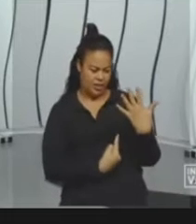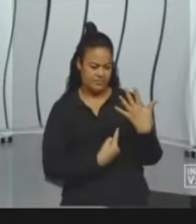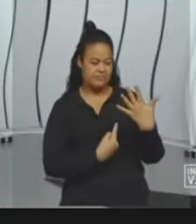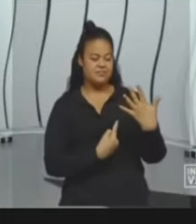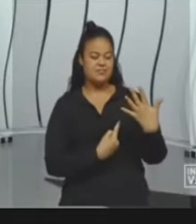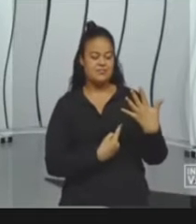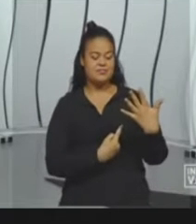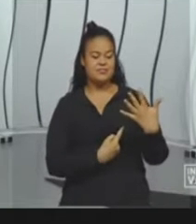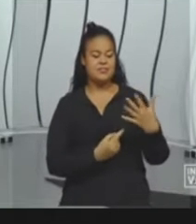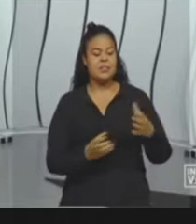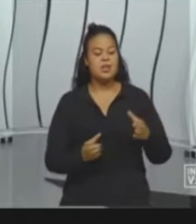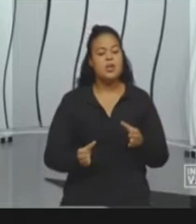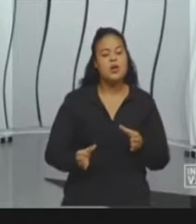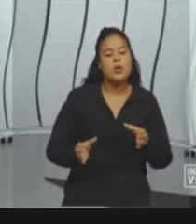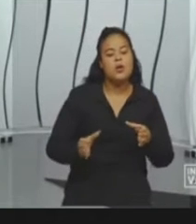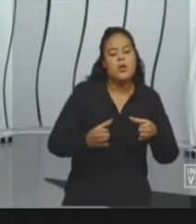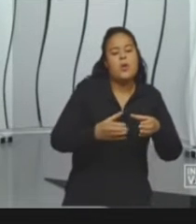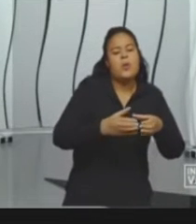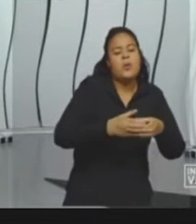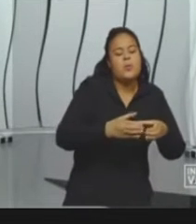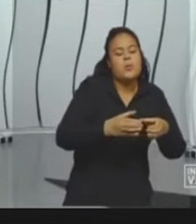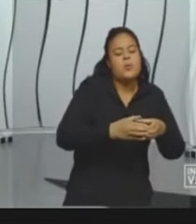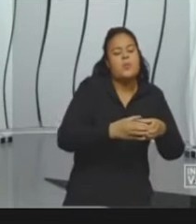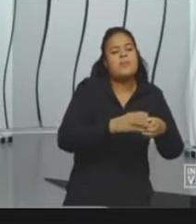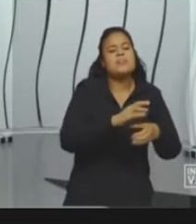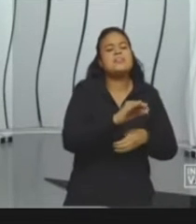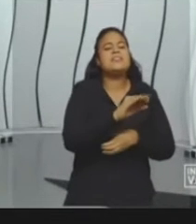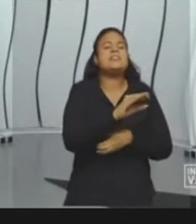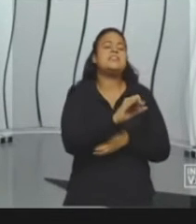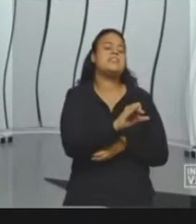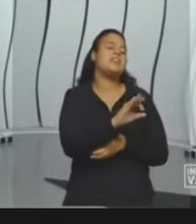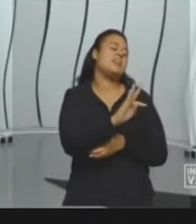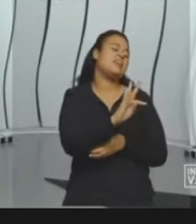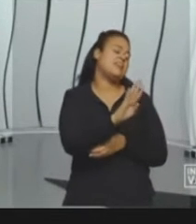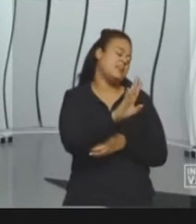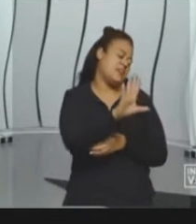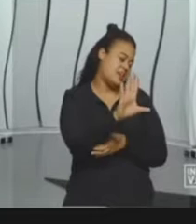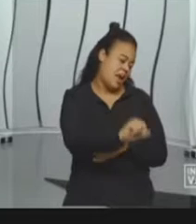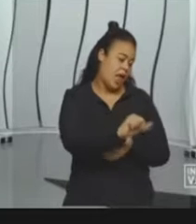formada de forma cíclica. está sempre se renovando.